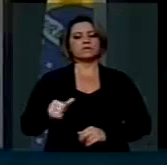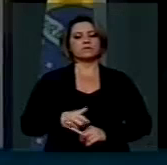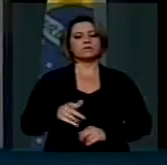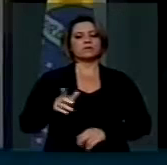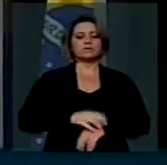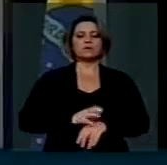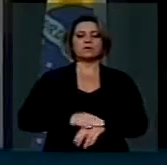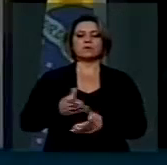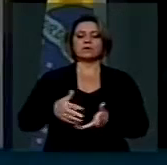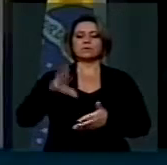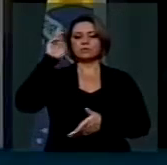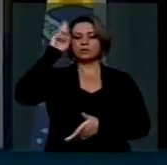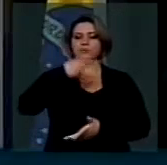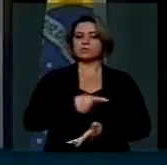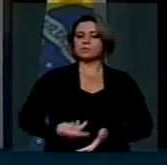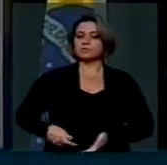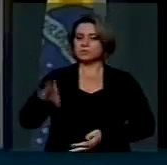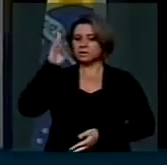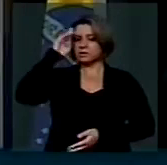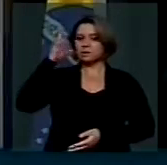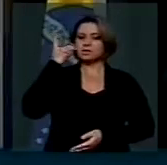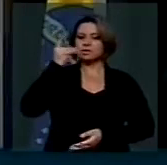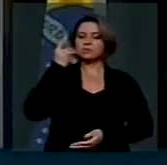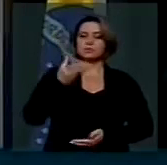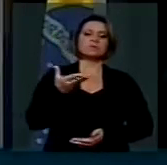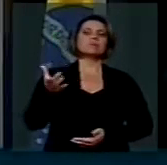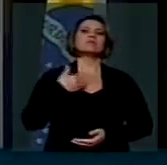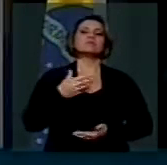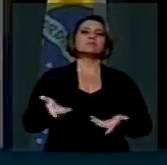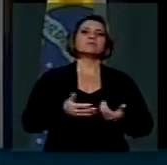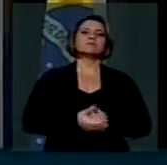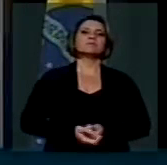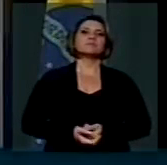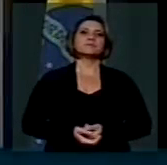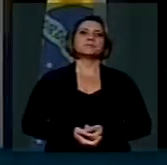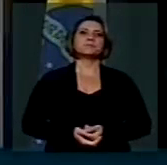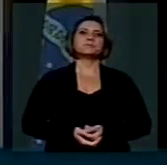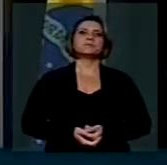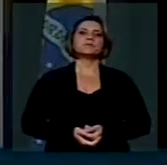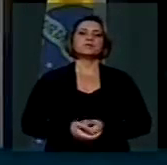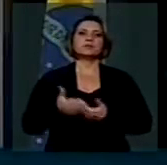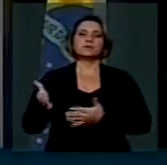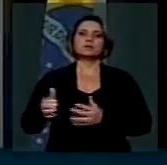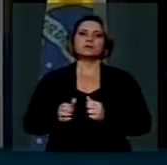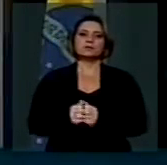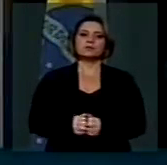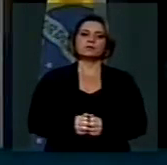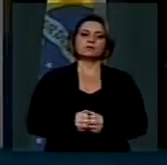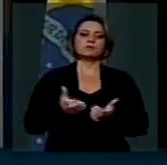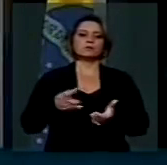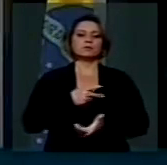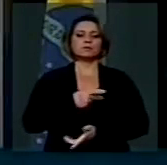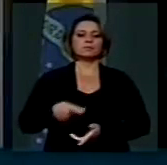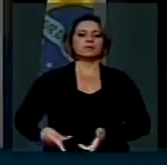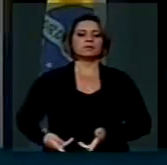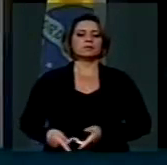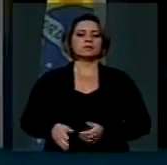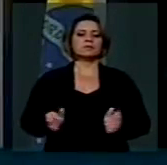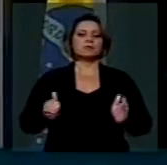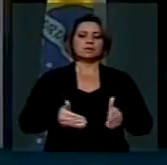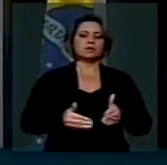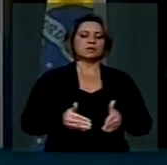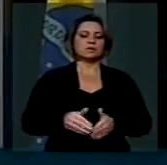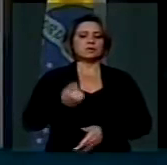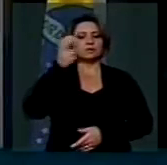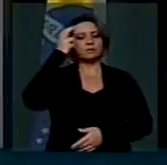Presidente e colegas parlamentares. Me uni também à referência feita pela minha querida Presidenta da Comissão, eu que sou colega dela